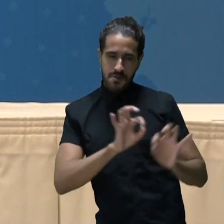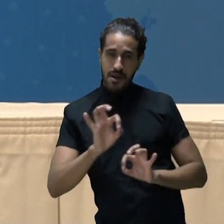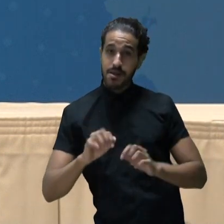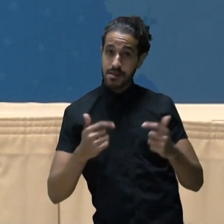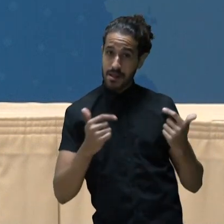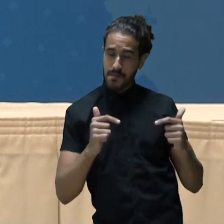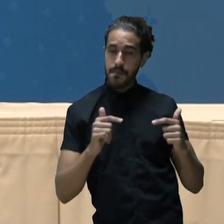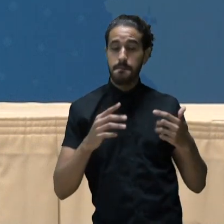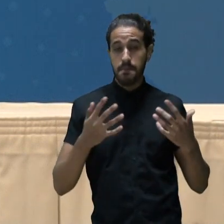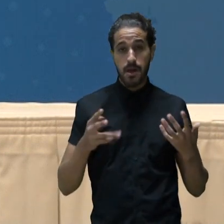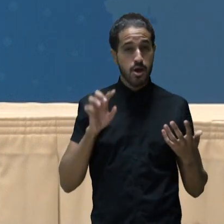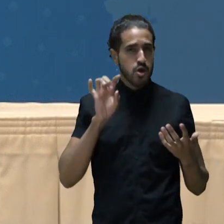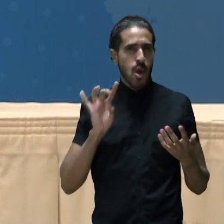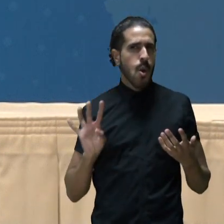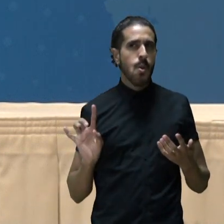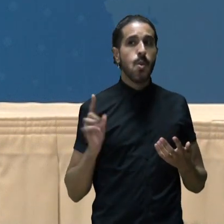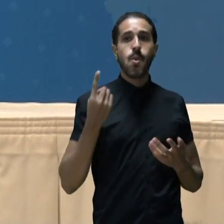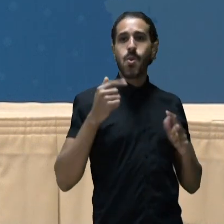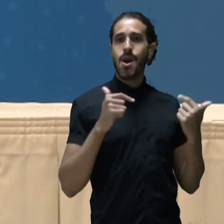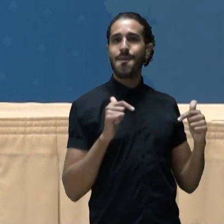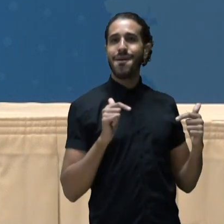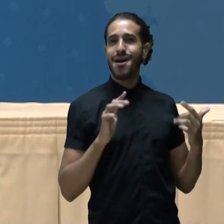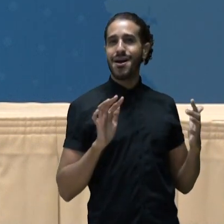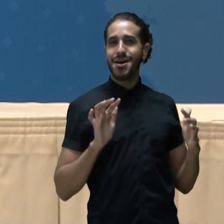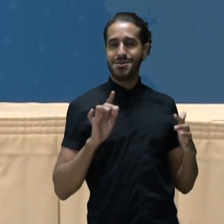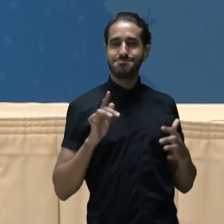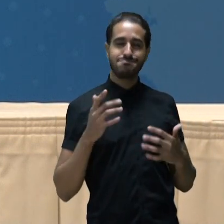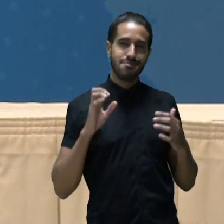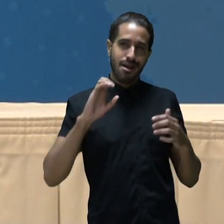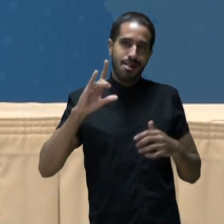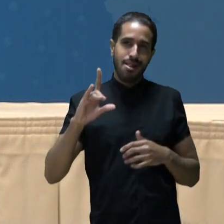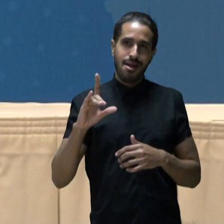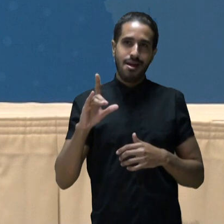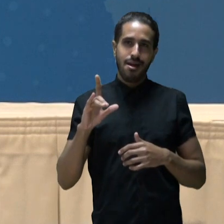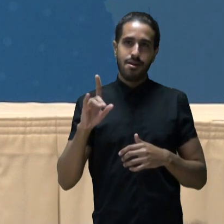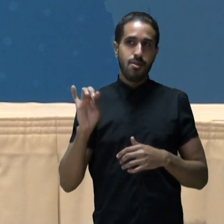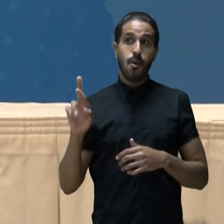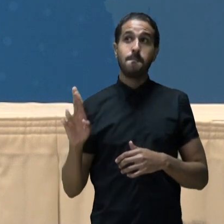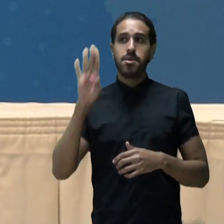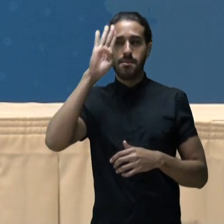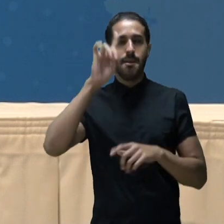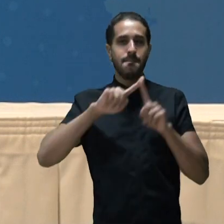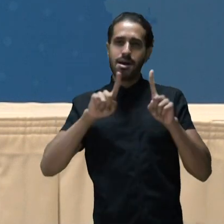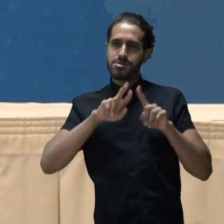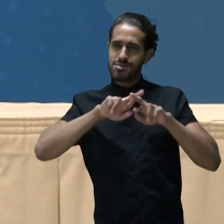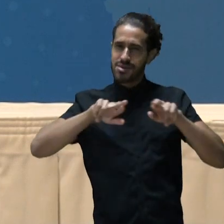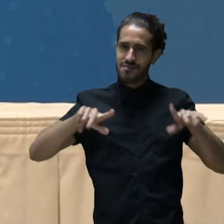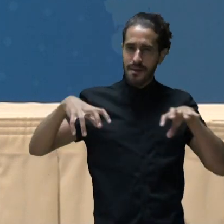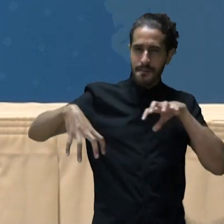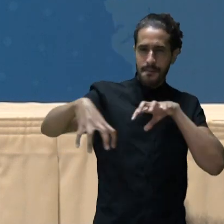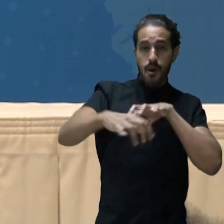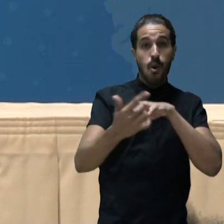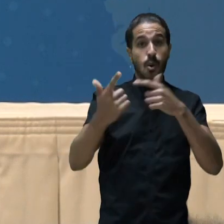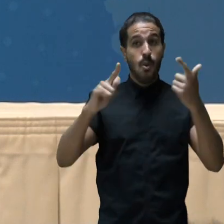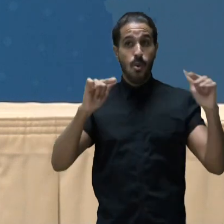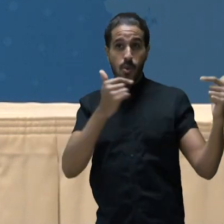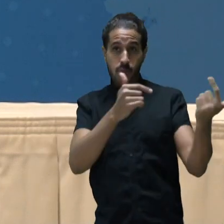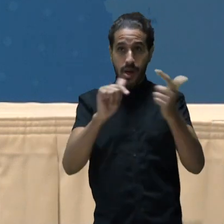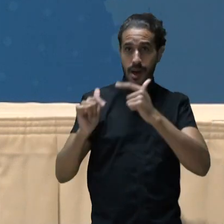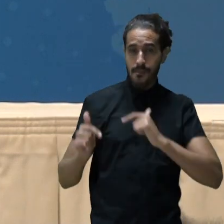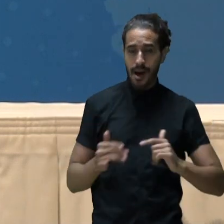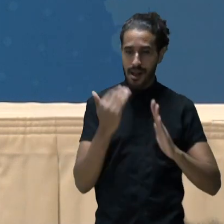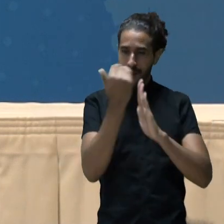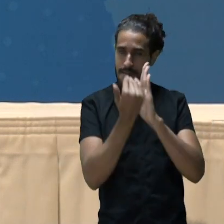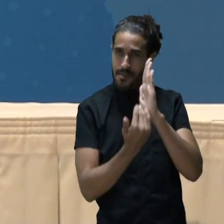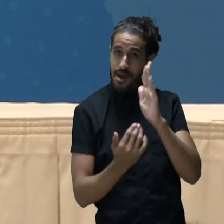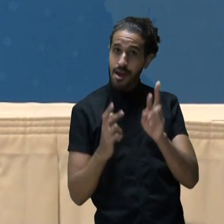essa agenda. E essa é apenas uma das ações, naturalmente, uma das principais ações, mas é parte de um conjunto gigantesco